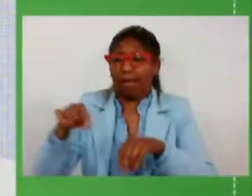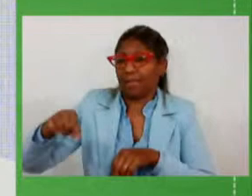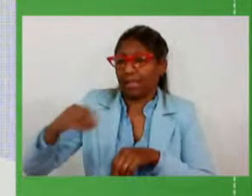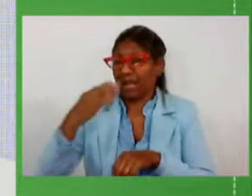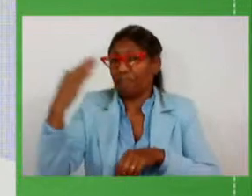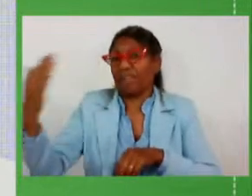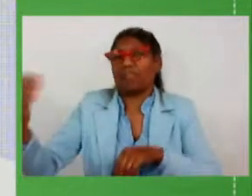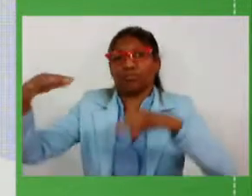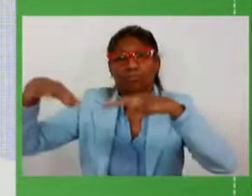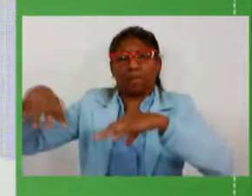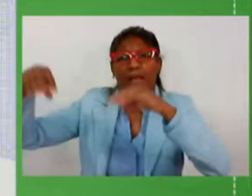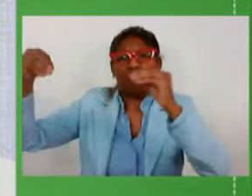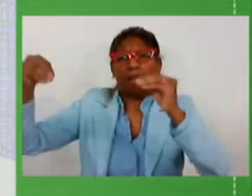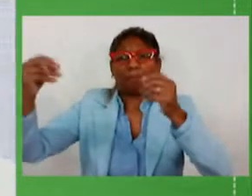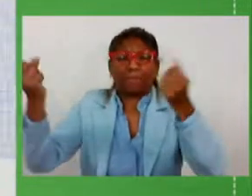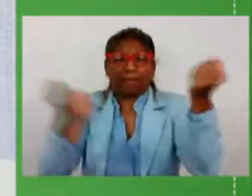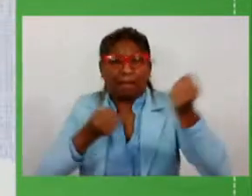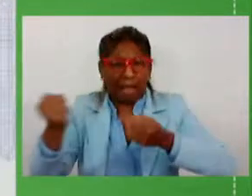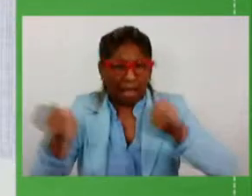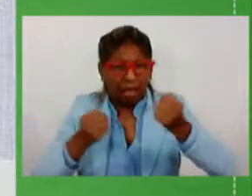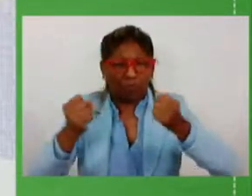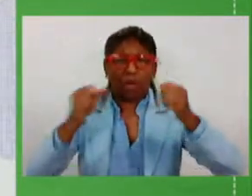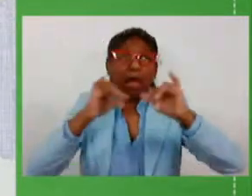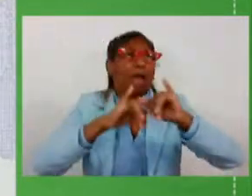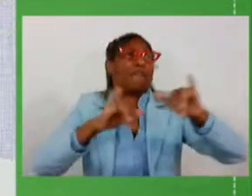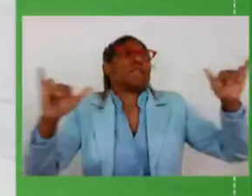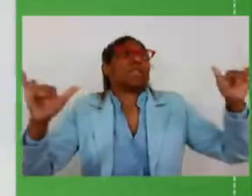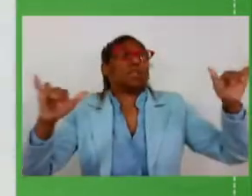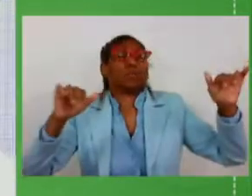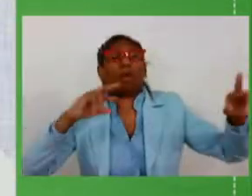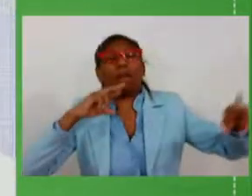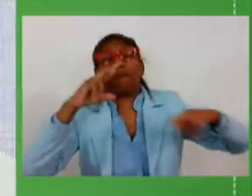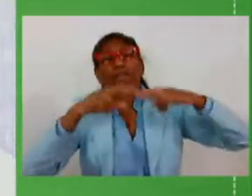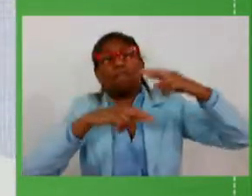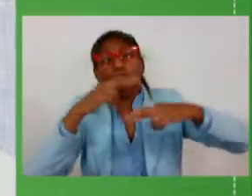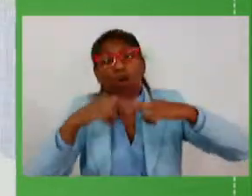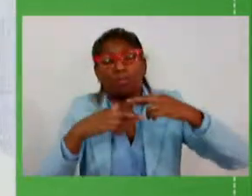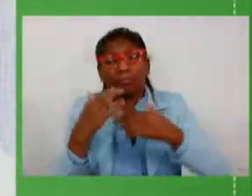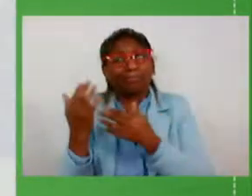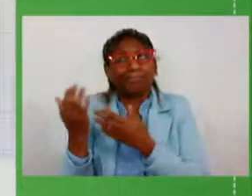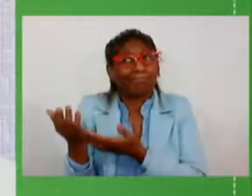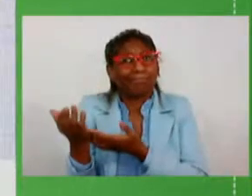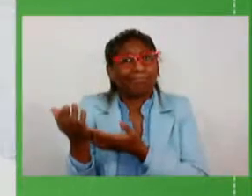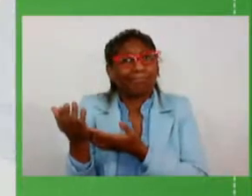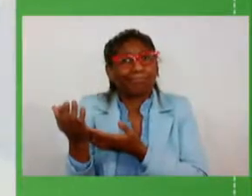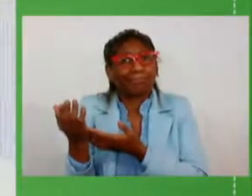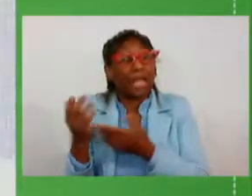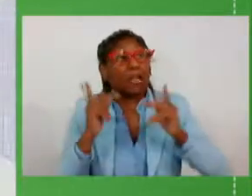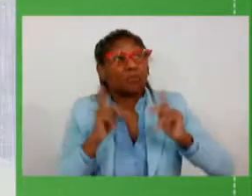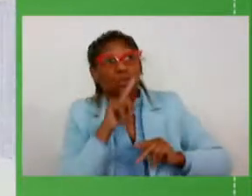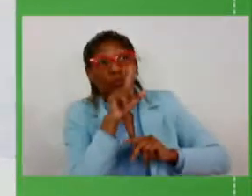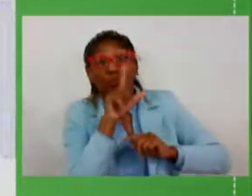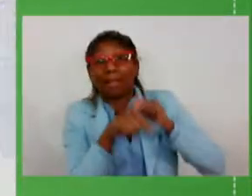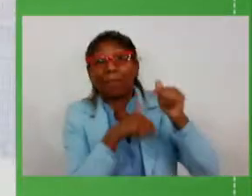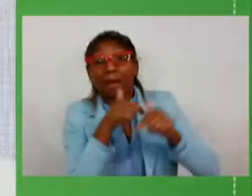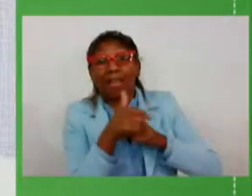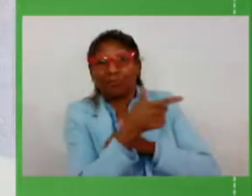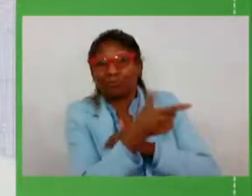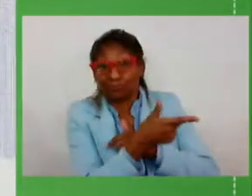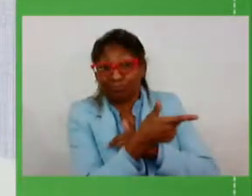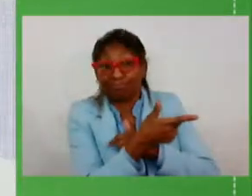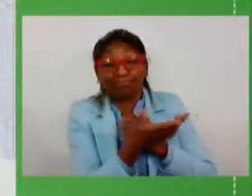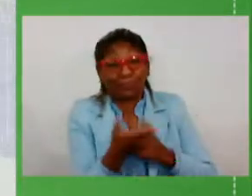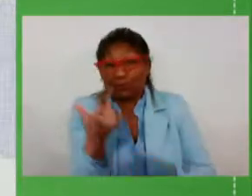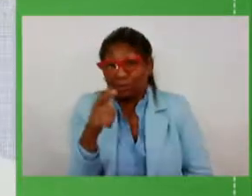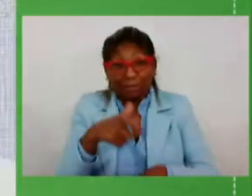anúncio carro de som em favor das reformas porque esse pessoal está ocupado trabalhando e por isso que